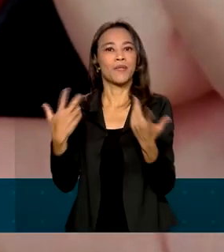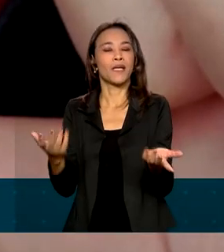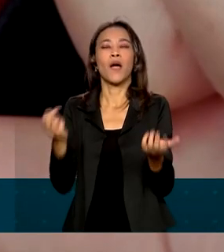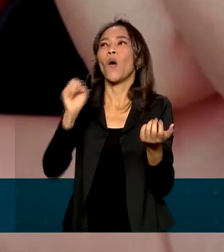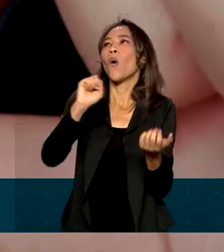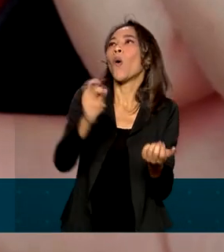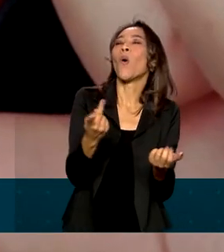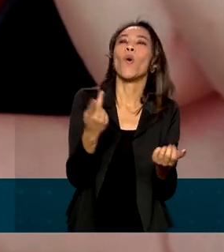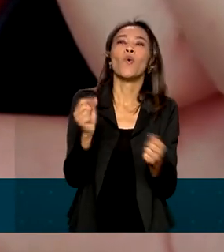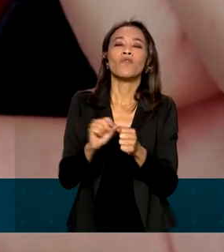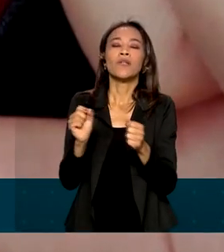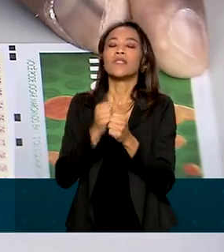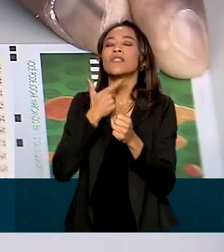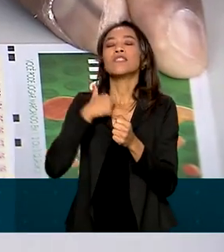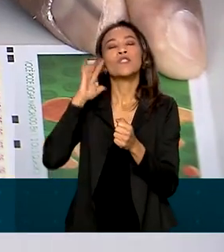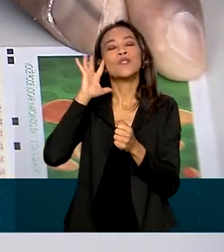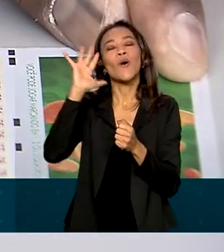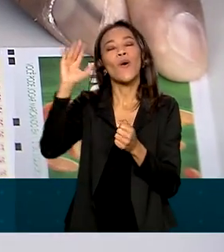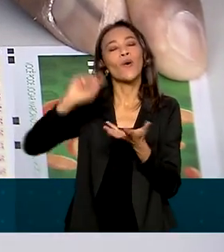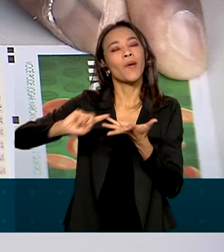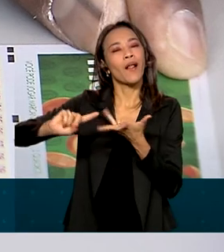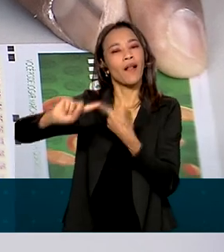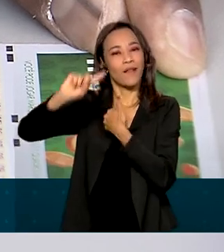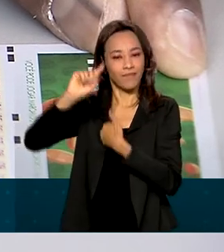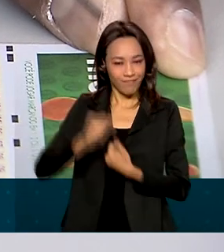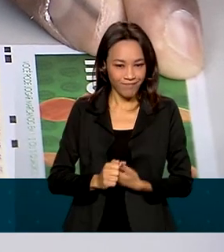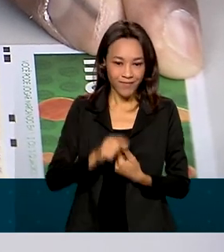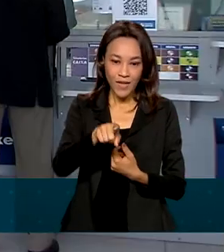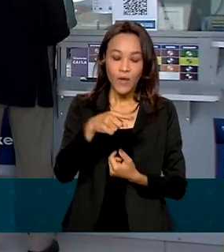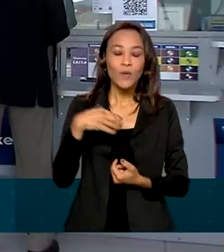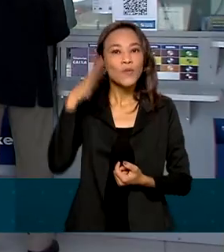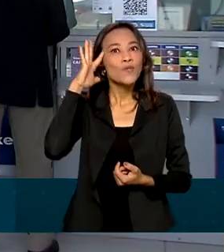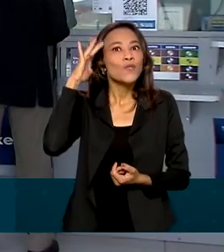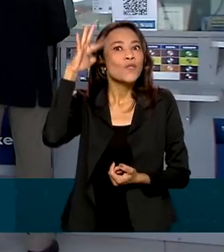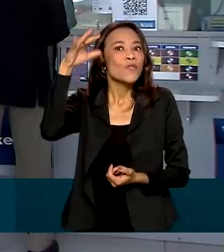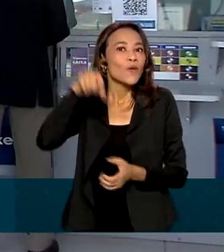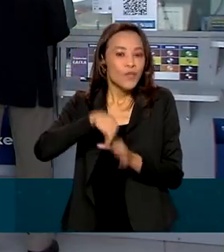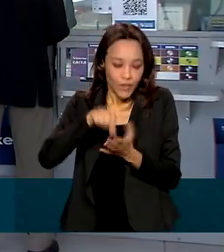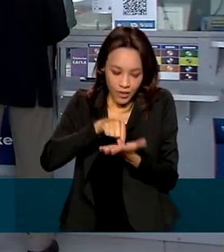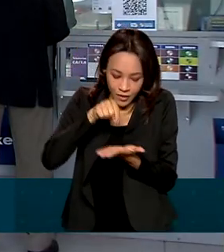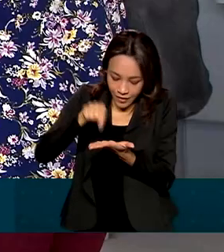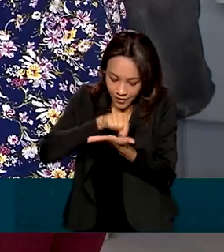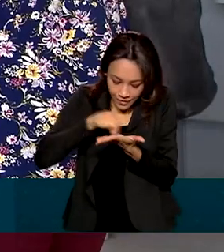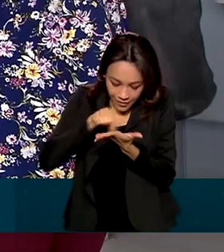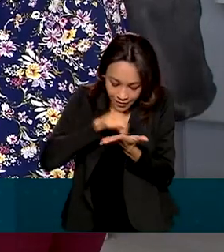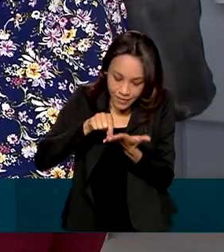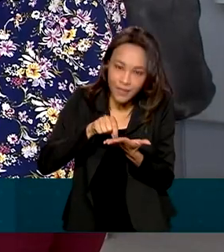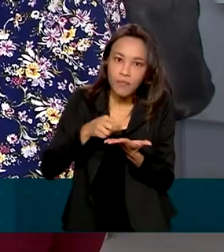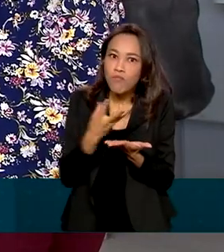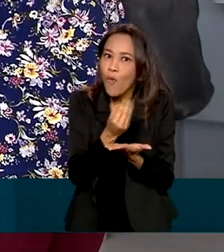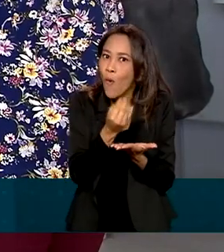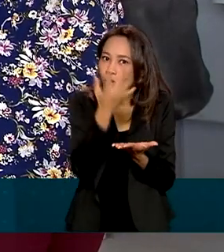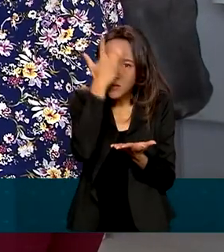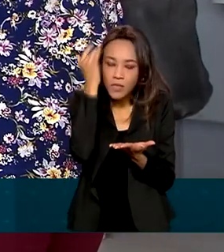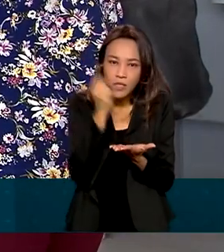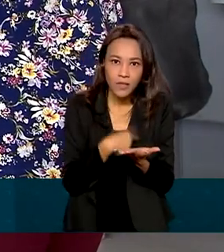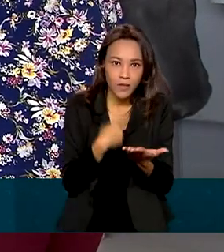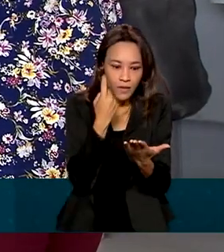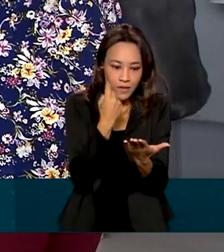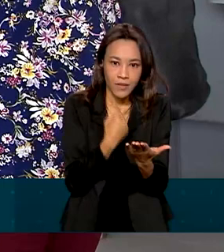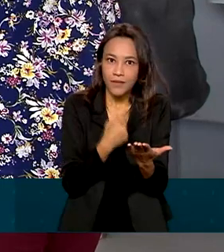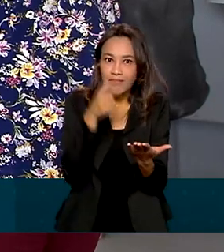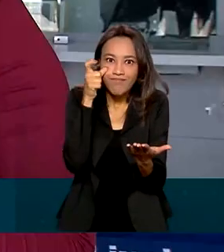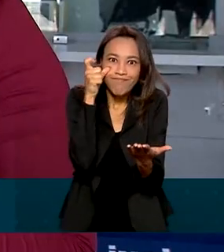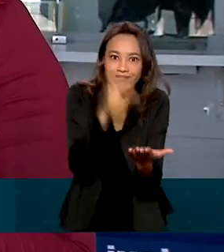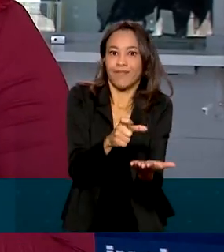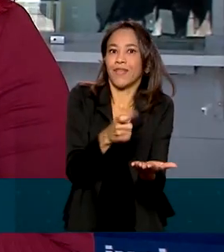realizar muitos desejos. O sonho de ganhar na loteria movimenta muita gente a entrar na fila e fazer o